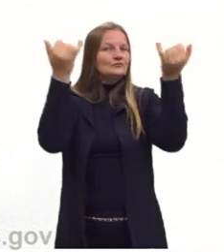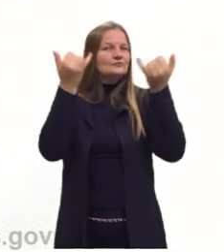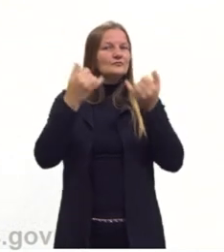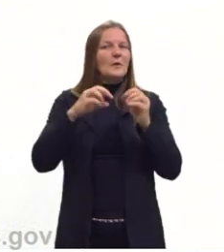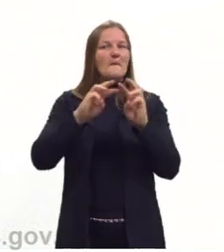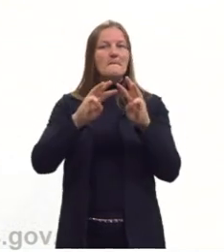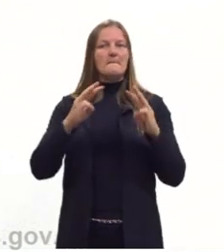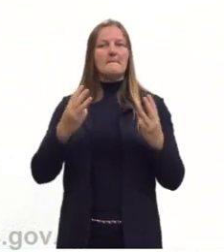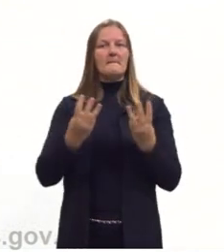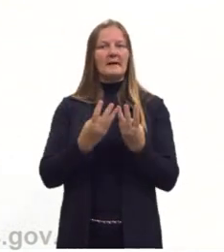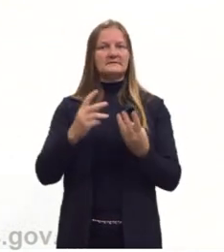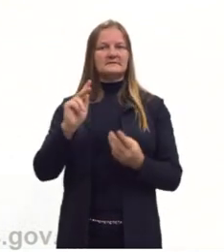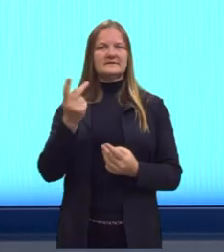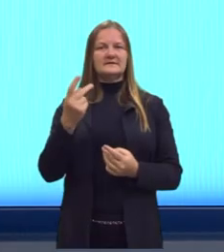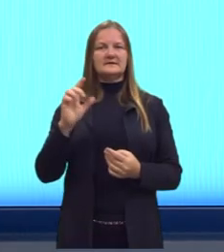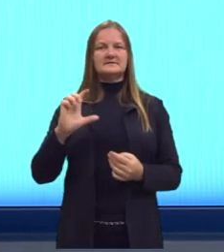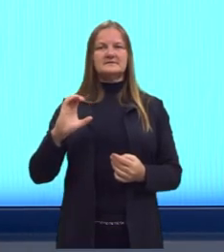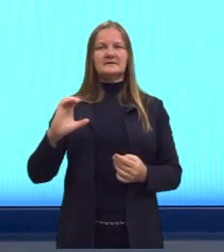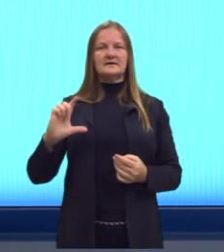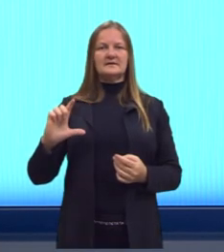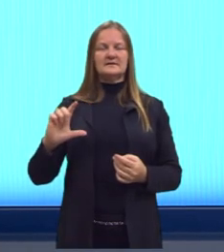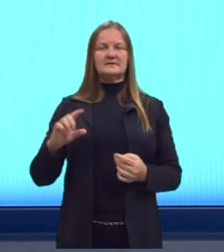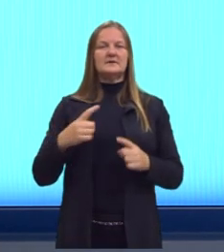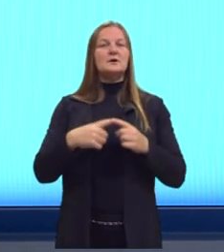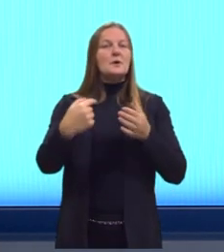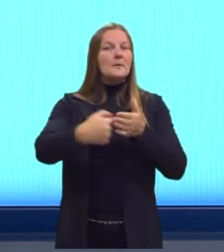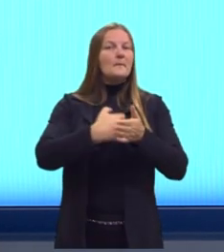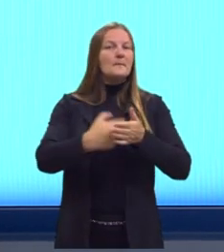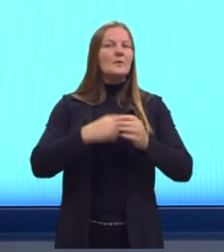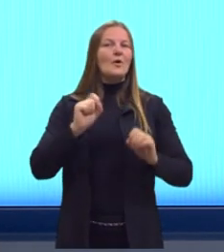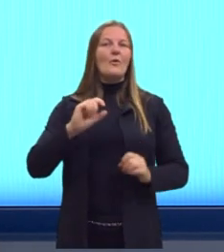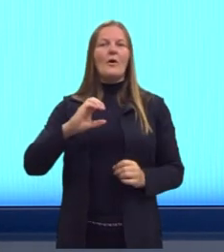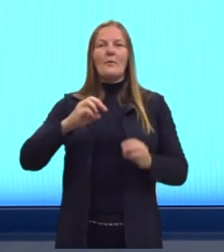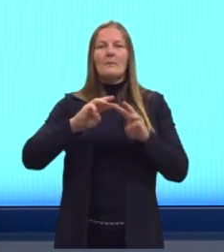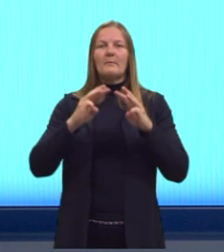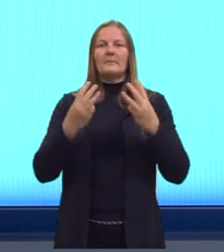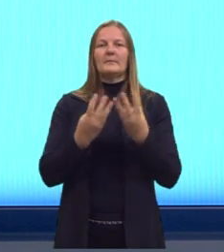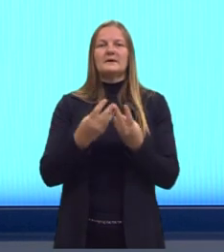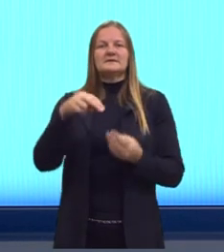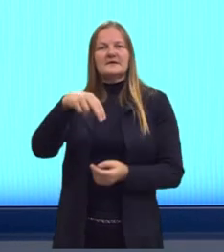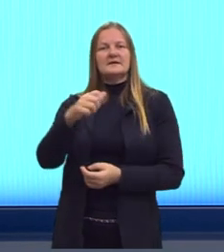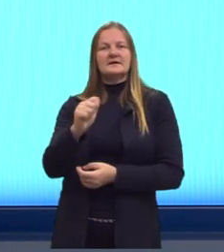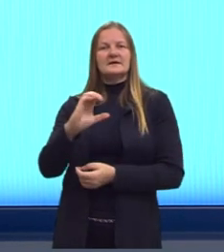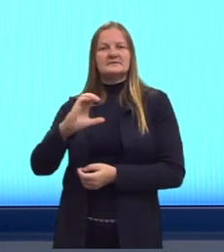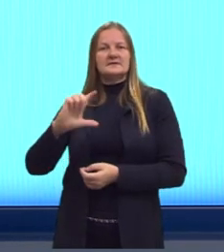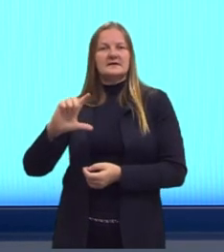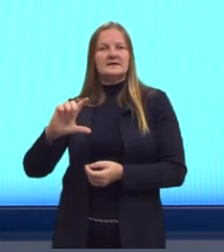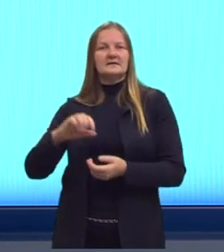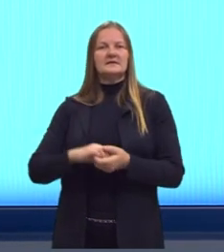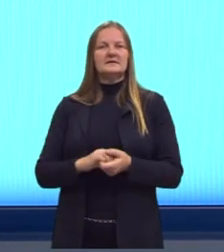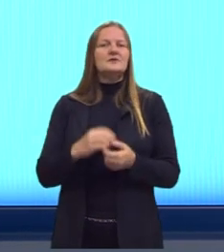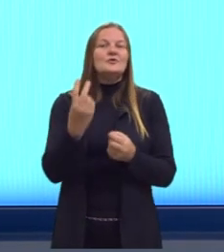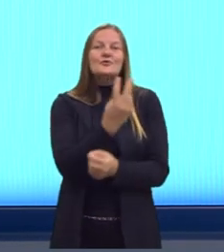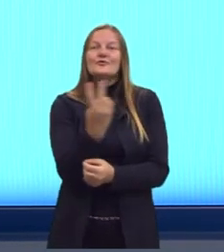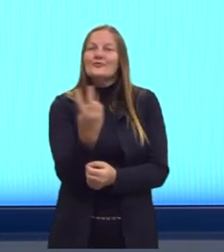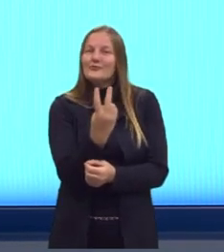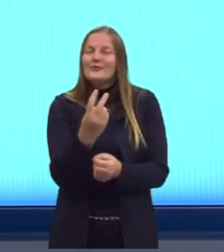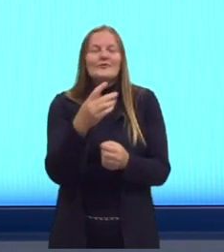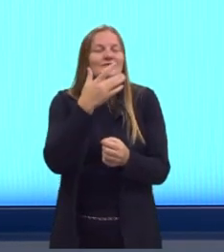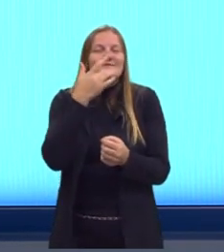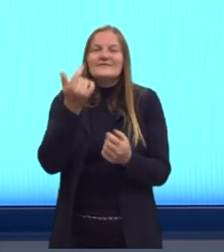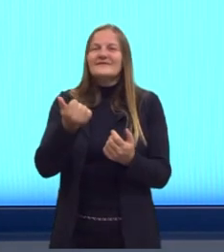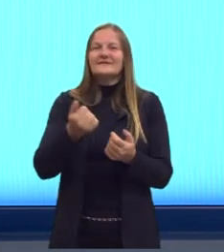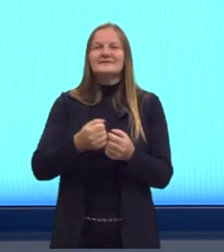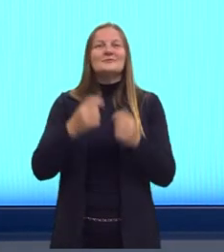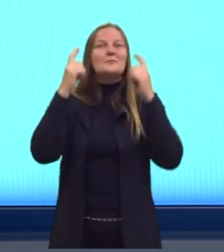massa do HCl e pergunta a massa do NaCl, são esses dois que estão envolvidos. Eu não preciso nem